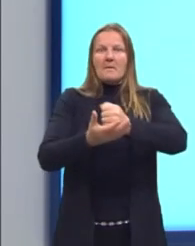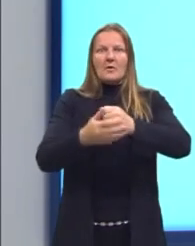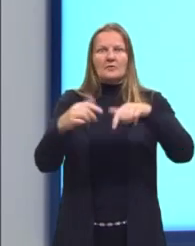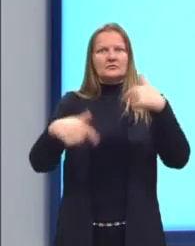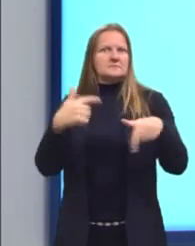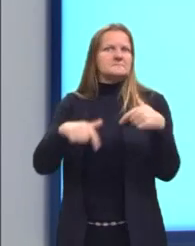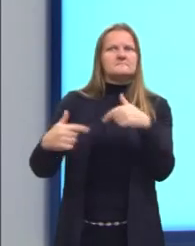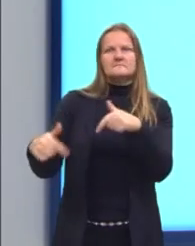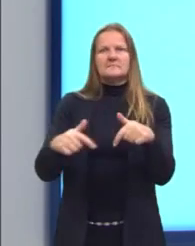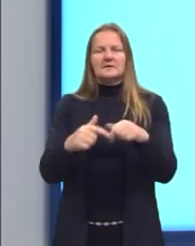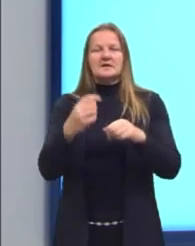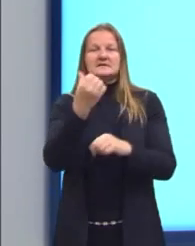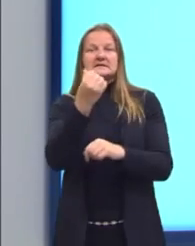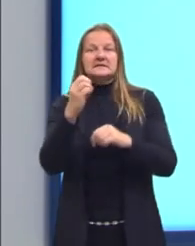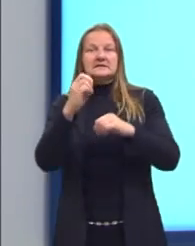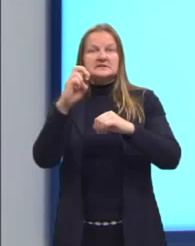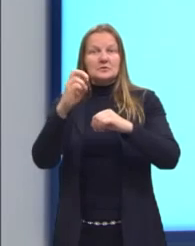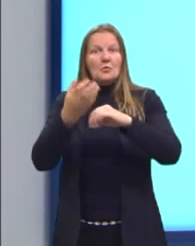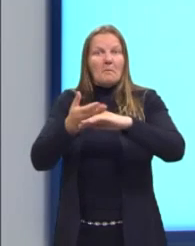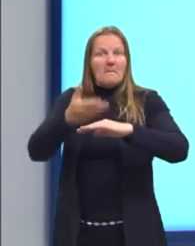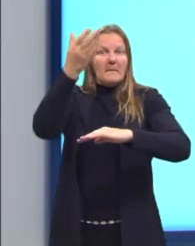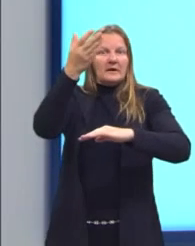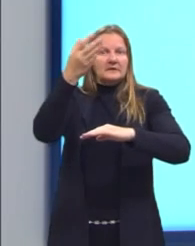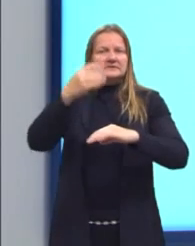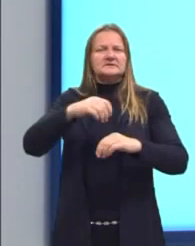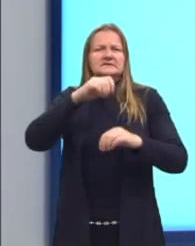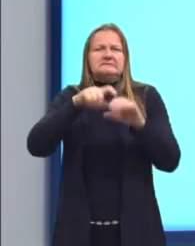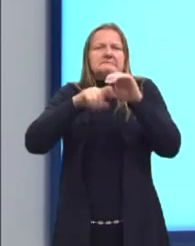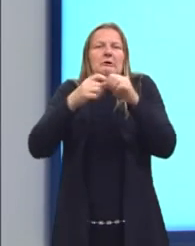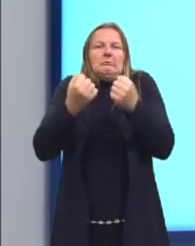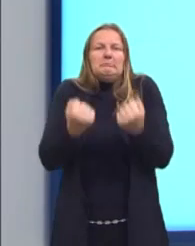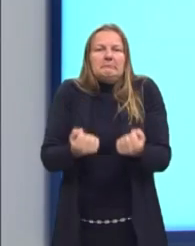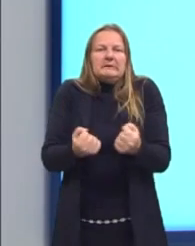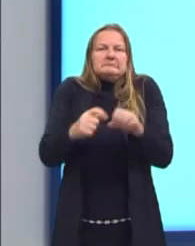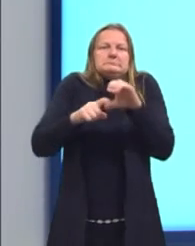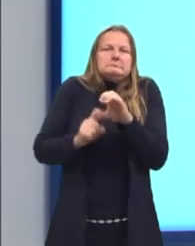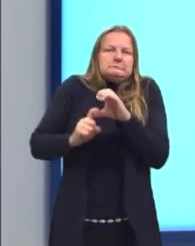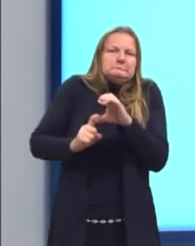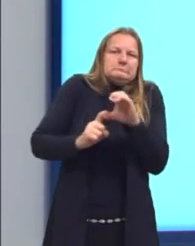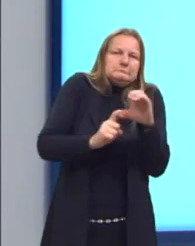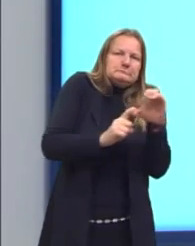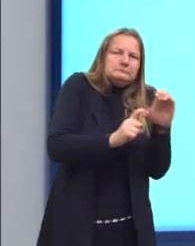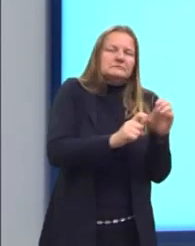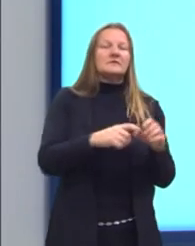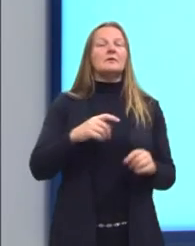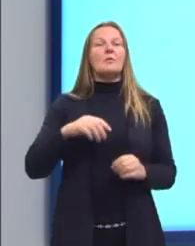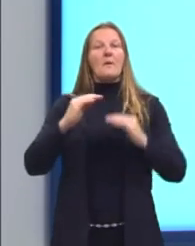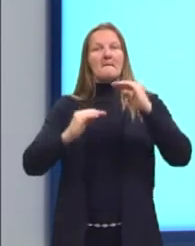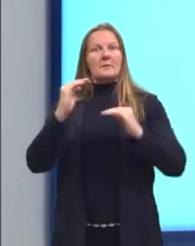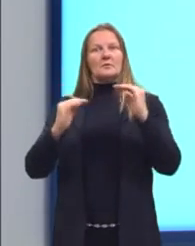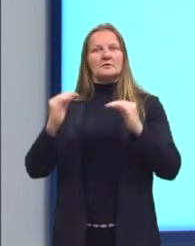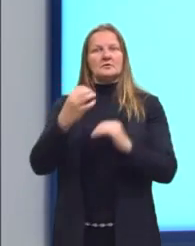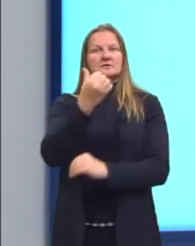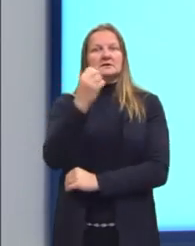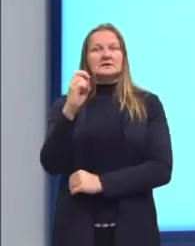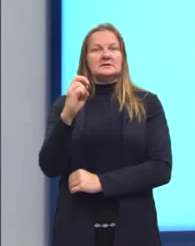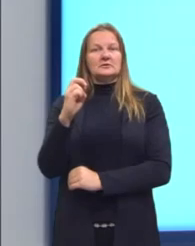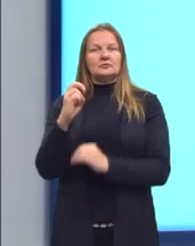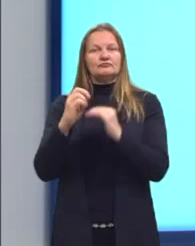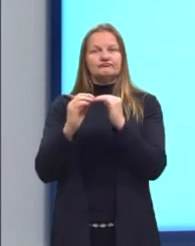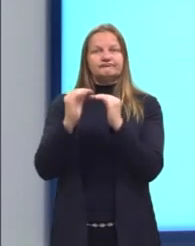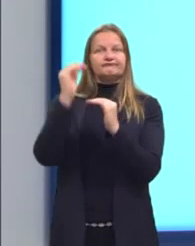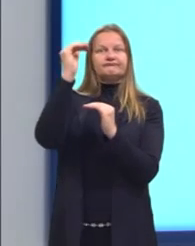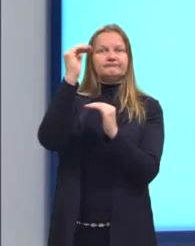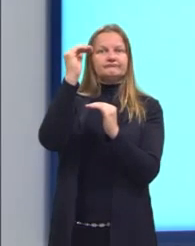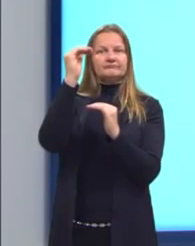E todos com mais de 65 anos são um peso. E a proporção de pessoas com mais de 65 anos